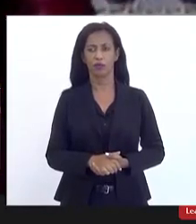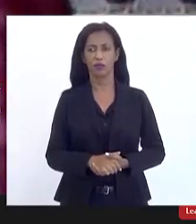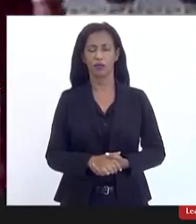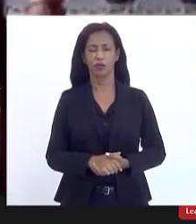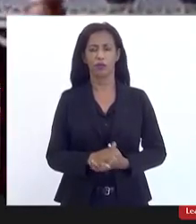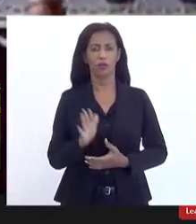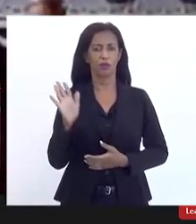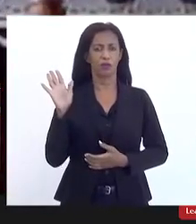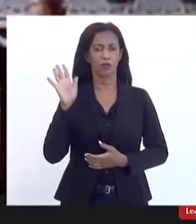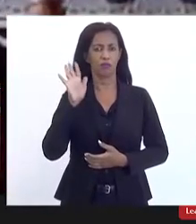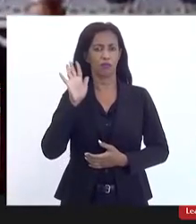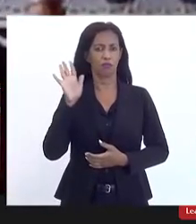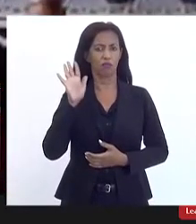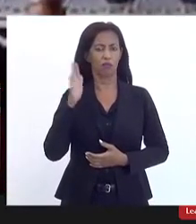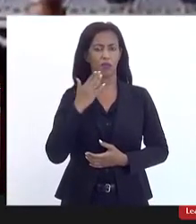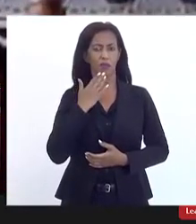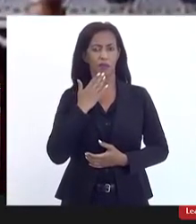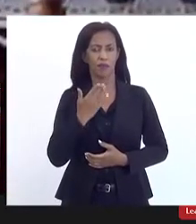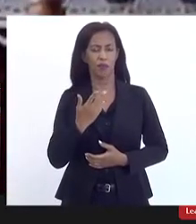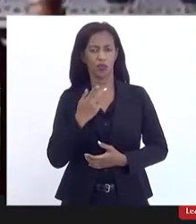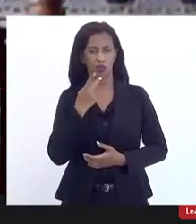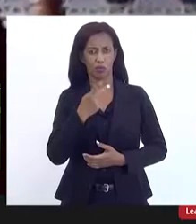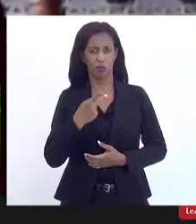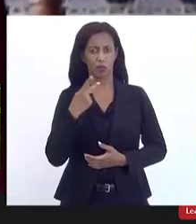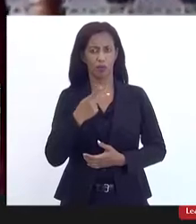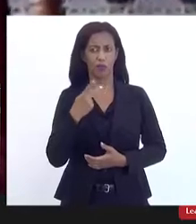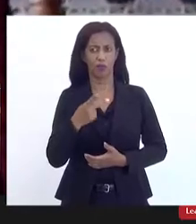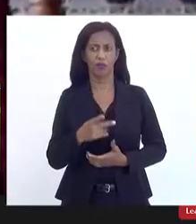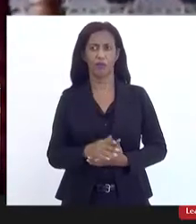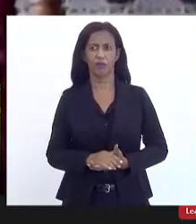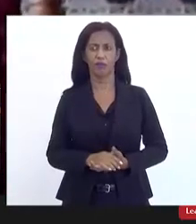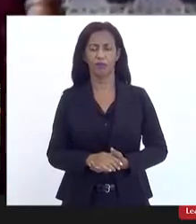levantou a mão pedindo a fala a gente